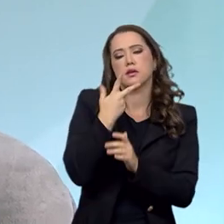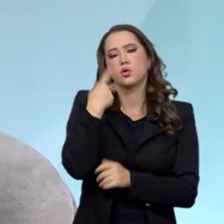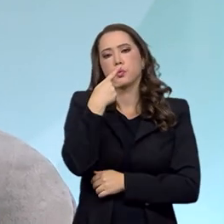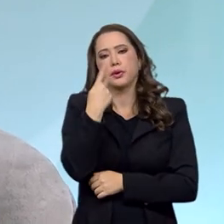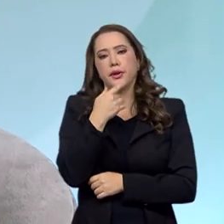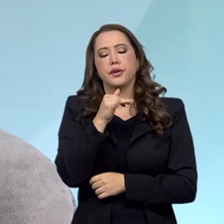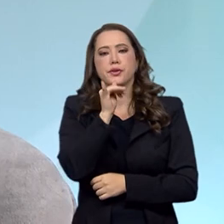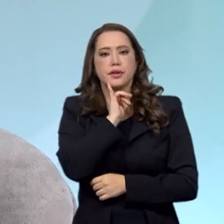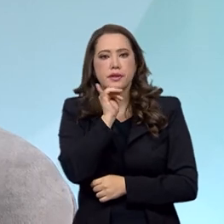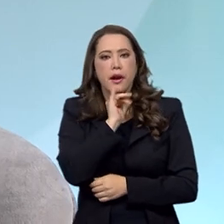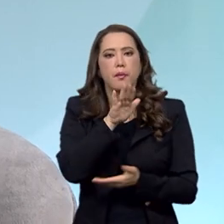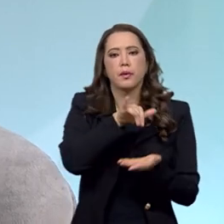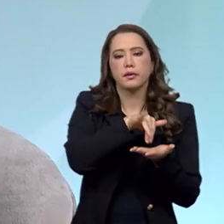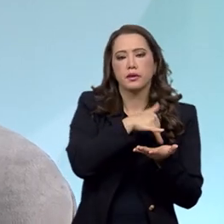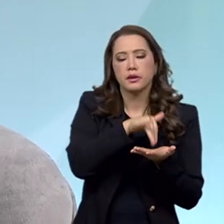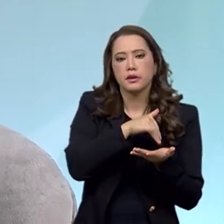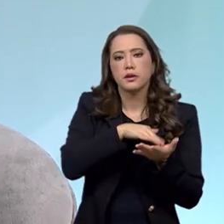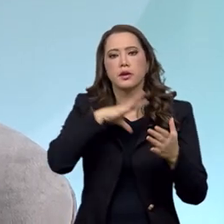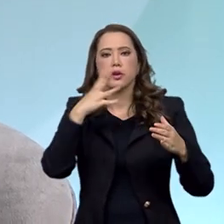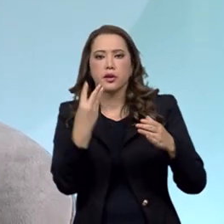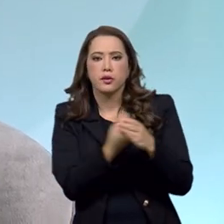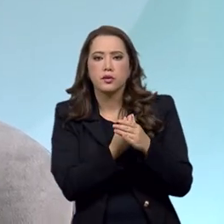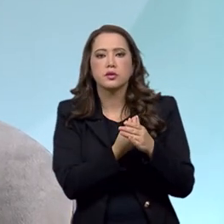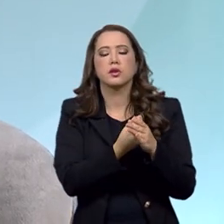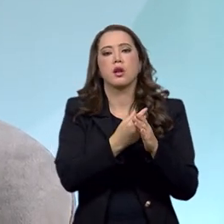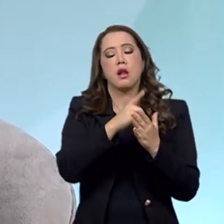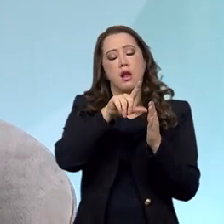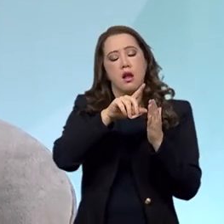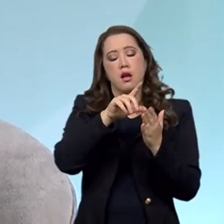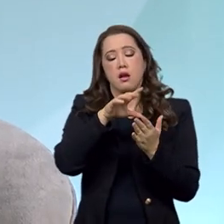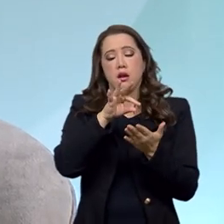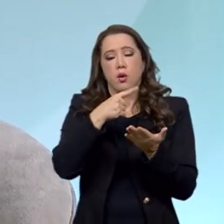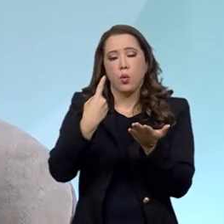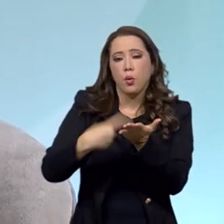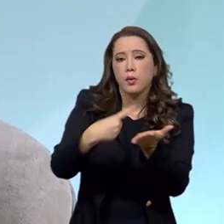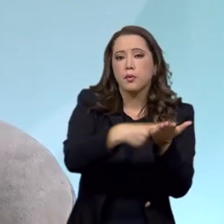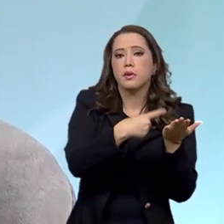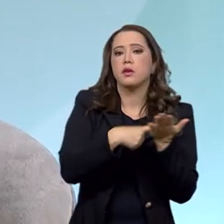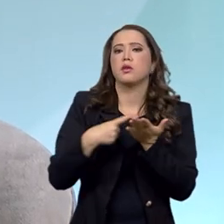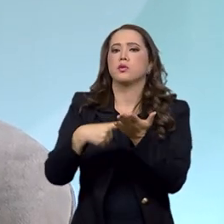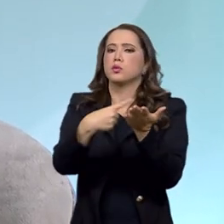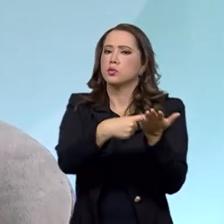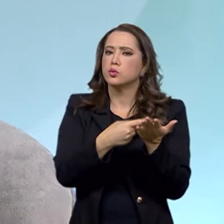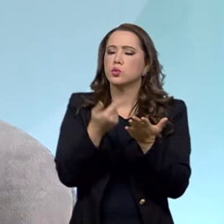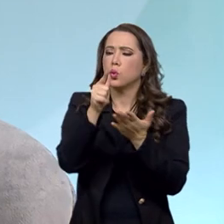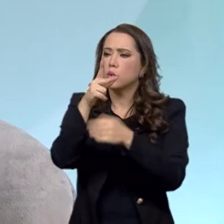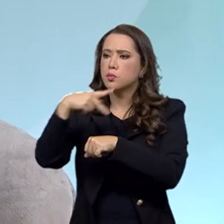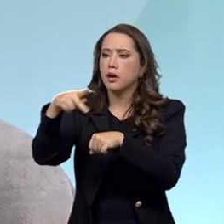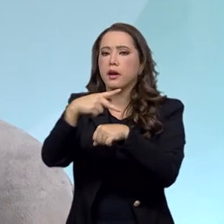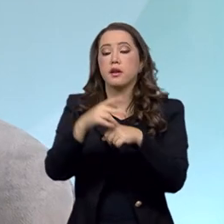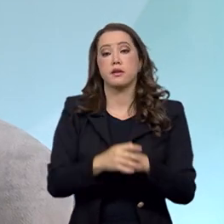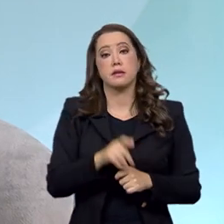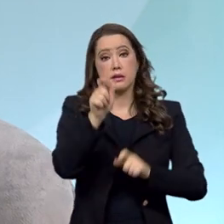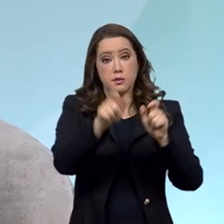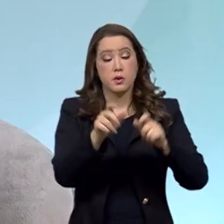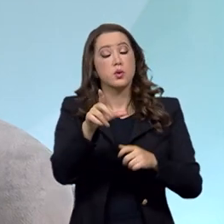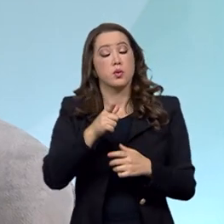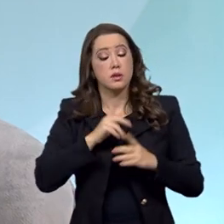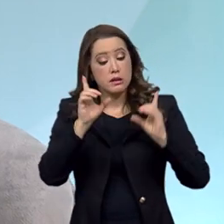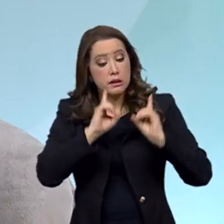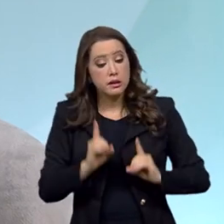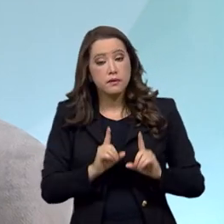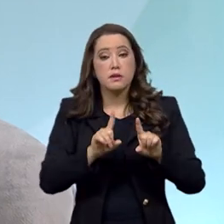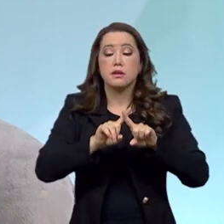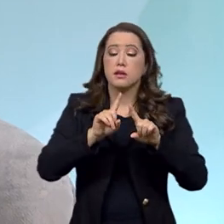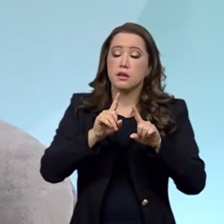como o Cadastro e Inclusão, o Tratado de Marrakech, o Consumidor com Deficiência, enfim. São